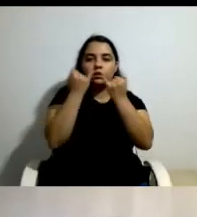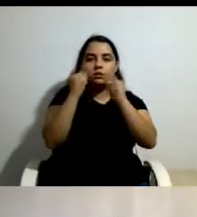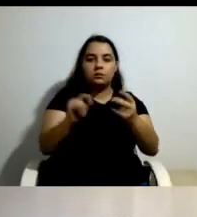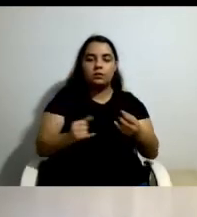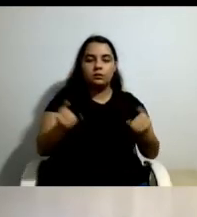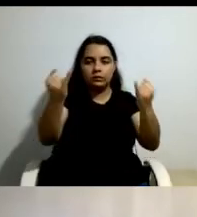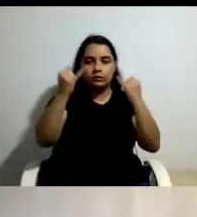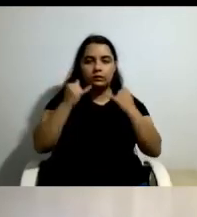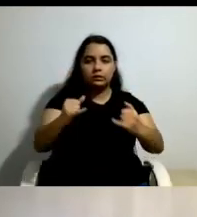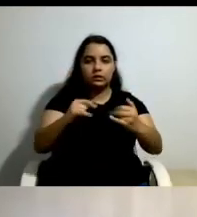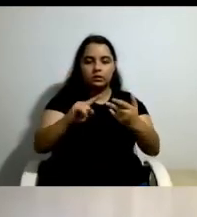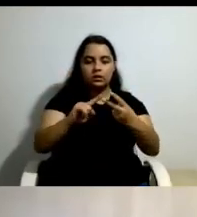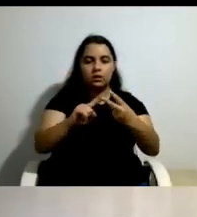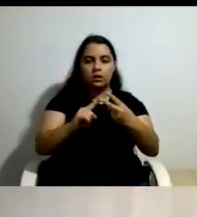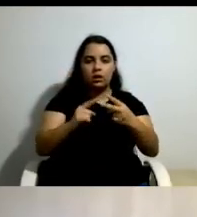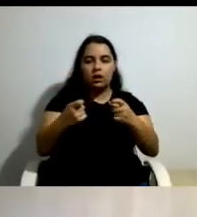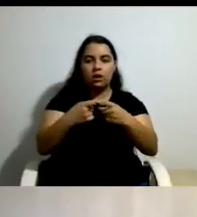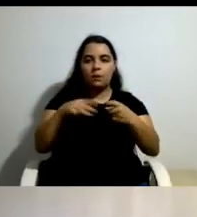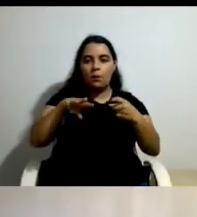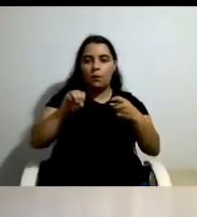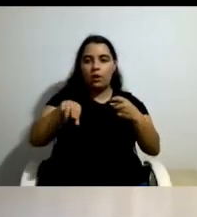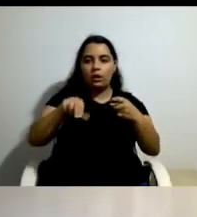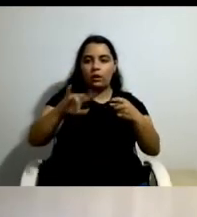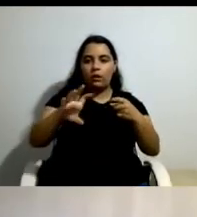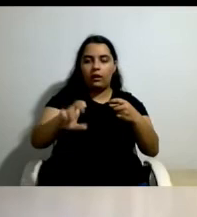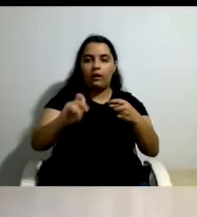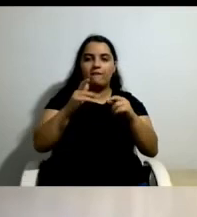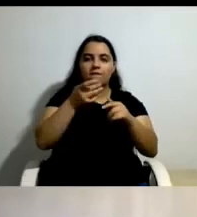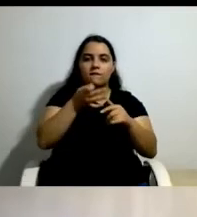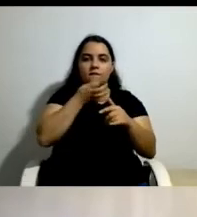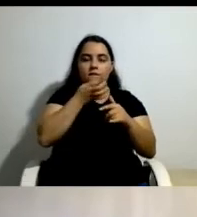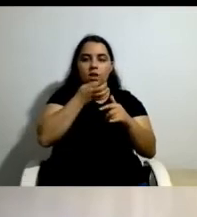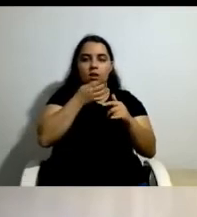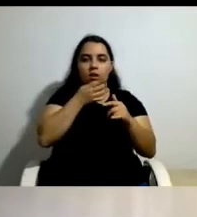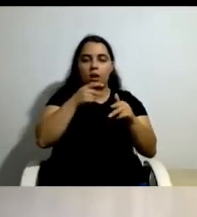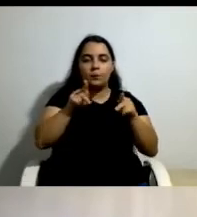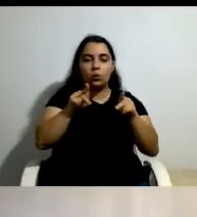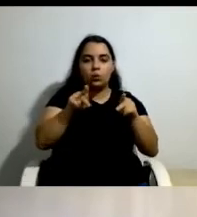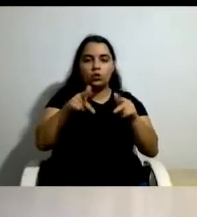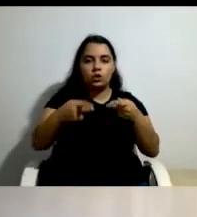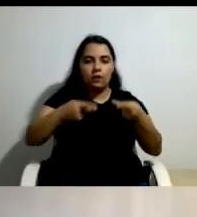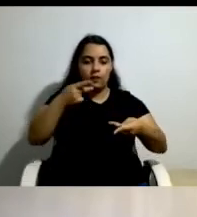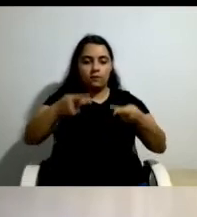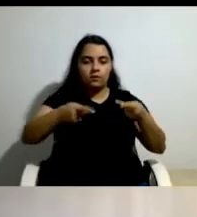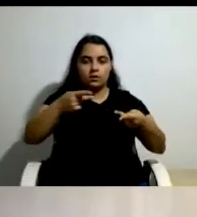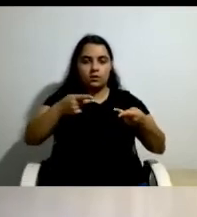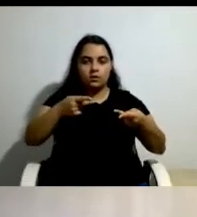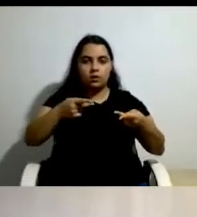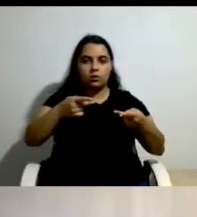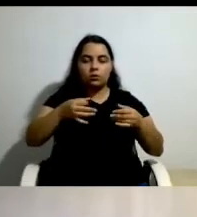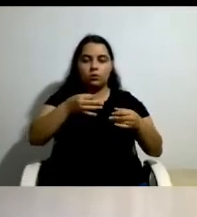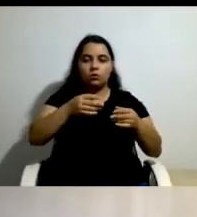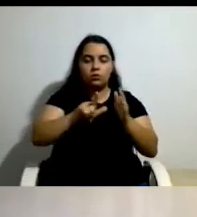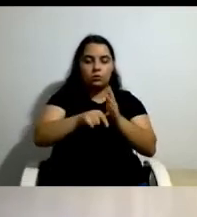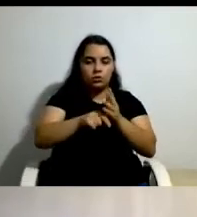a minha colega Mónica vai falar um pouco da metodologia de avaliação que nós utilizámos no projeto. Ela depois,